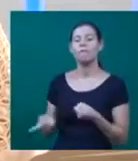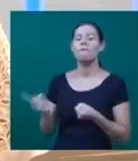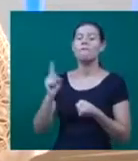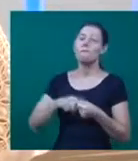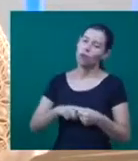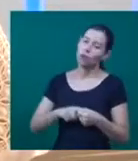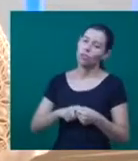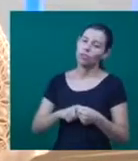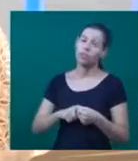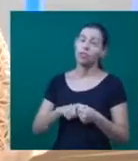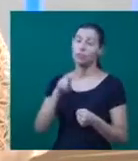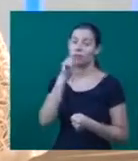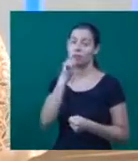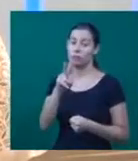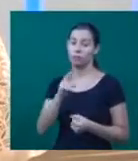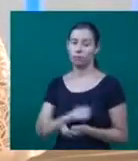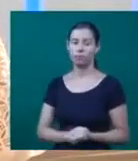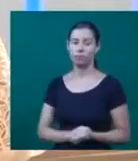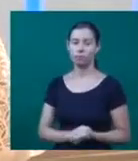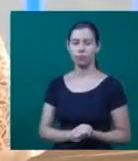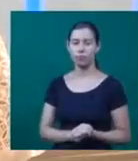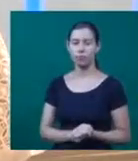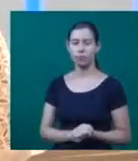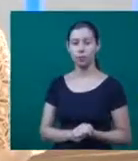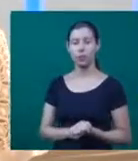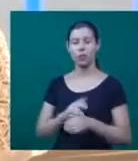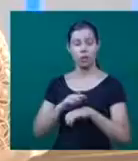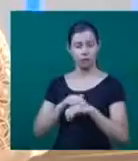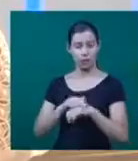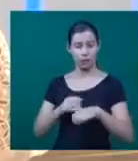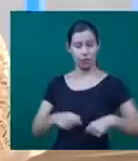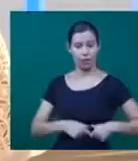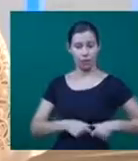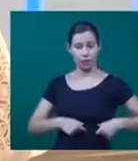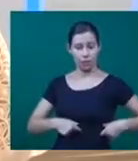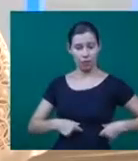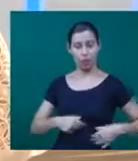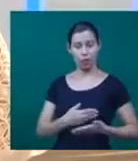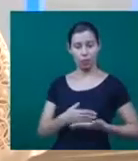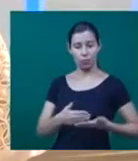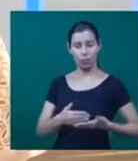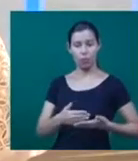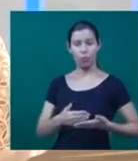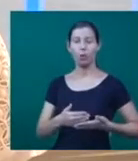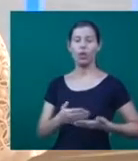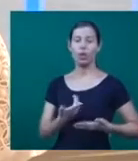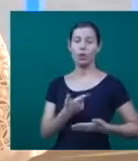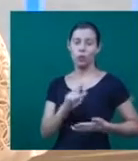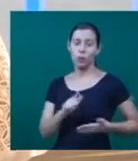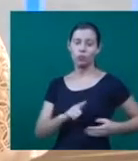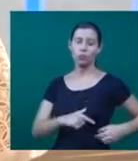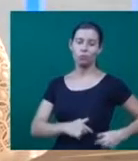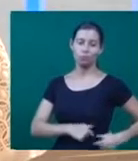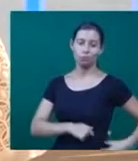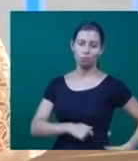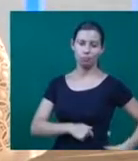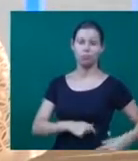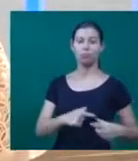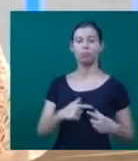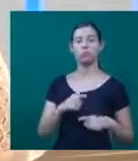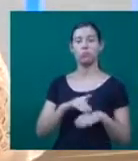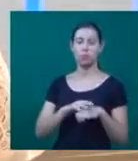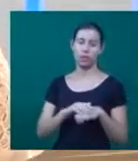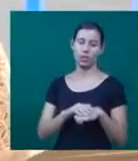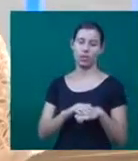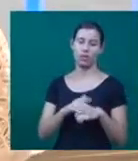trata de uma doença metastática, ou seja, uma doença que já saiu do pâncreas e foi para outro órgão, a gente, infelizmente, gente não consegue, muitas vezes, falar